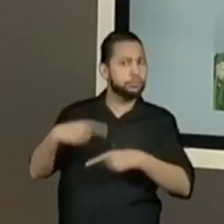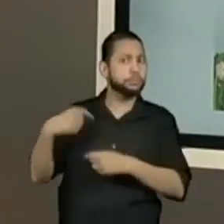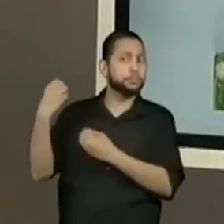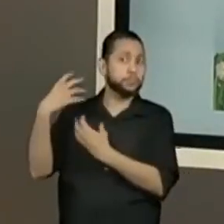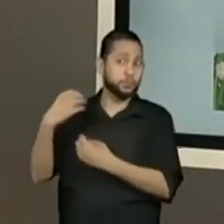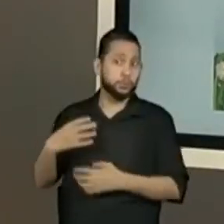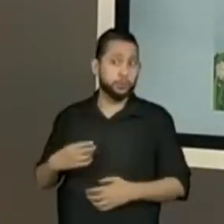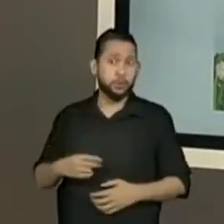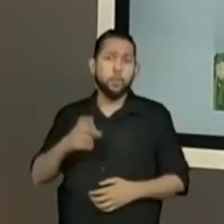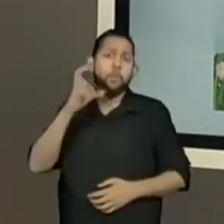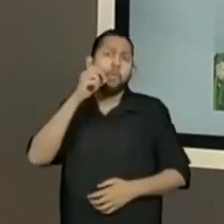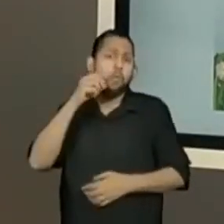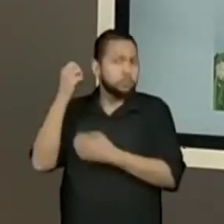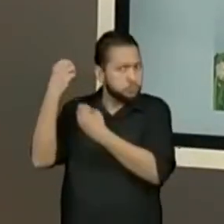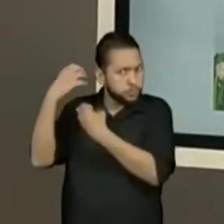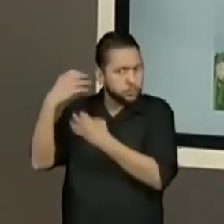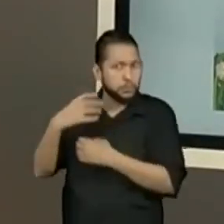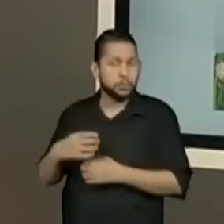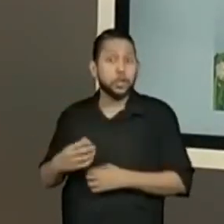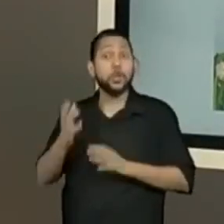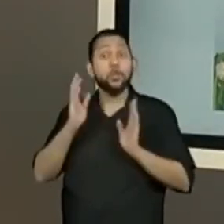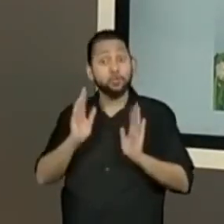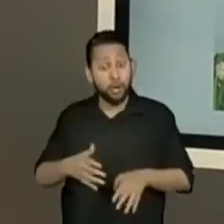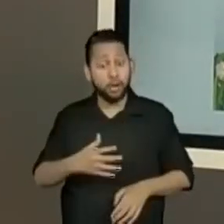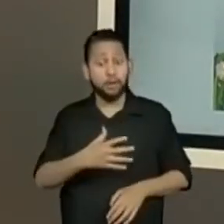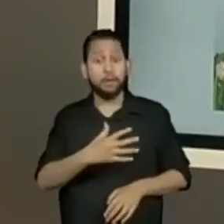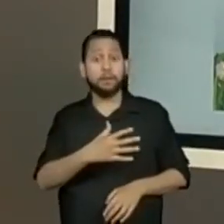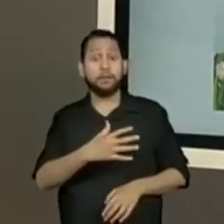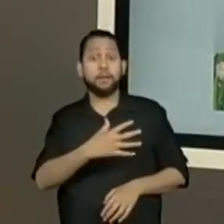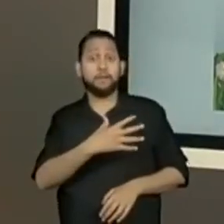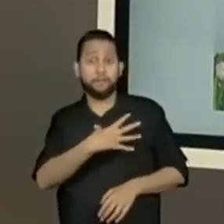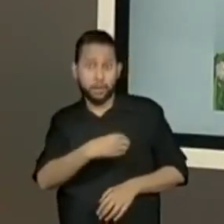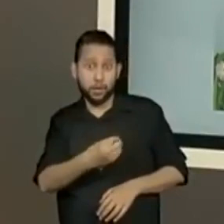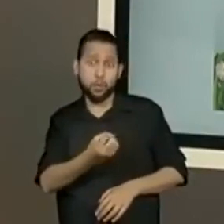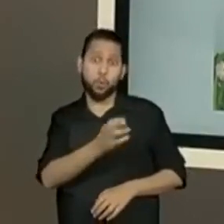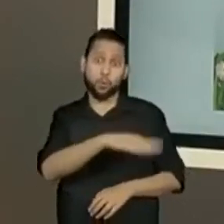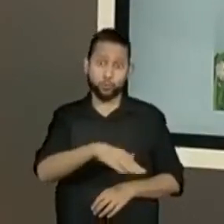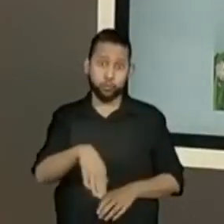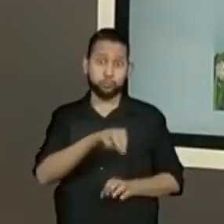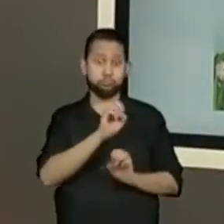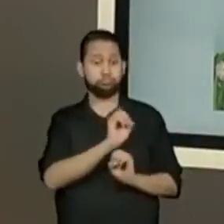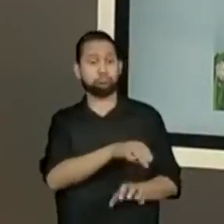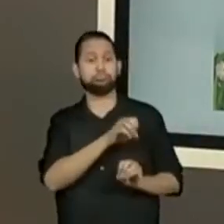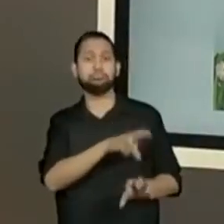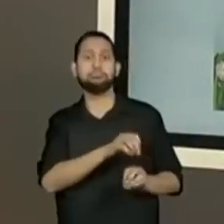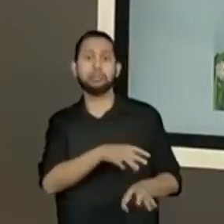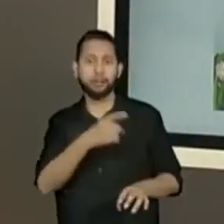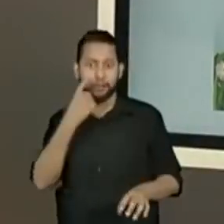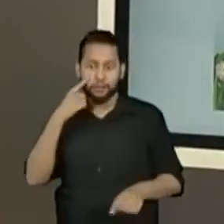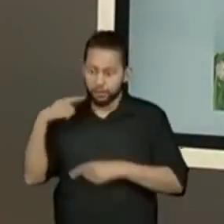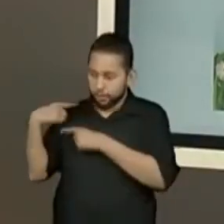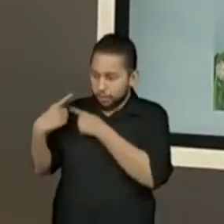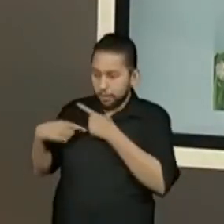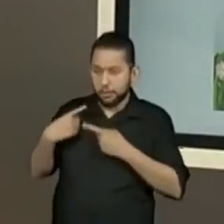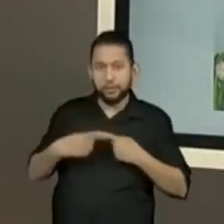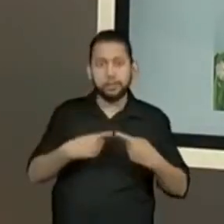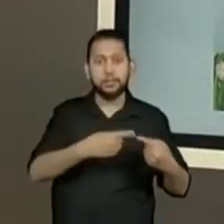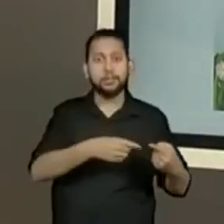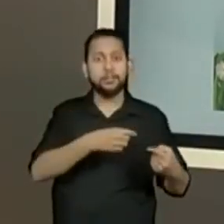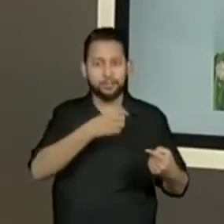quando eu era criança e já tive a oportunidade de ensinar para os meus alunos. Olha como ela vai passando de geração para geração.